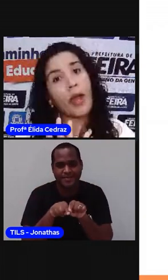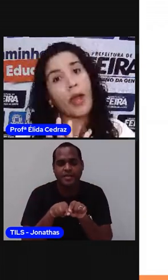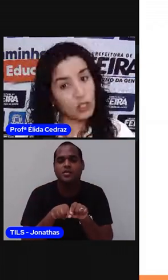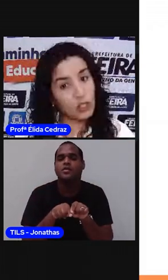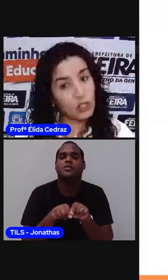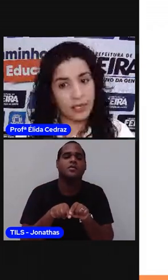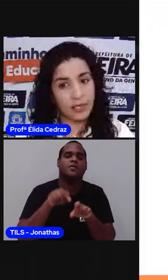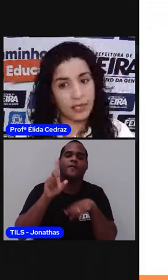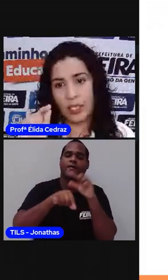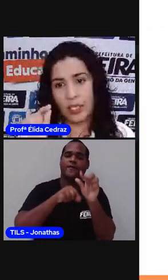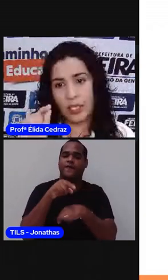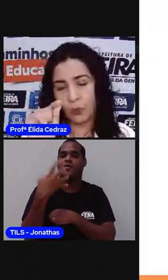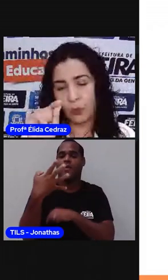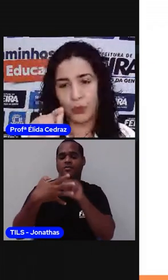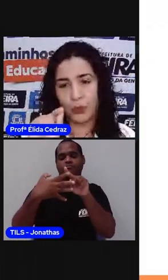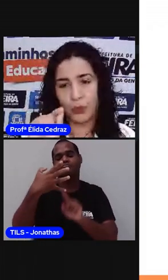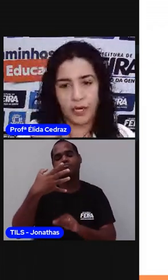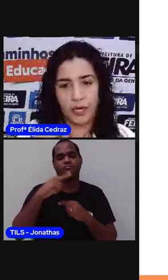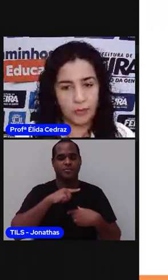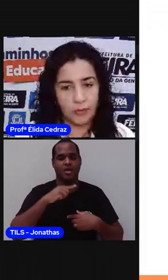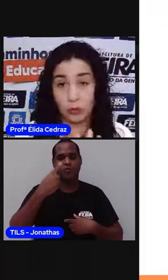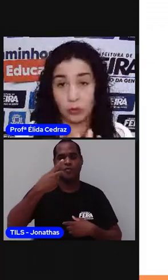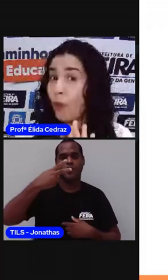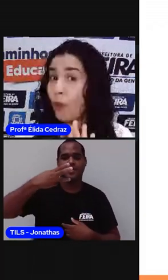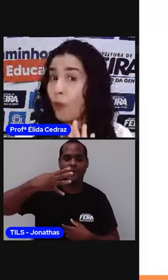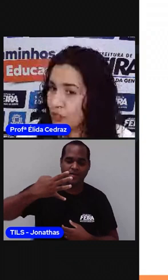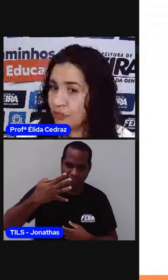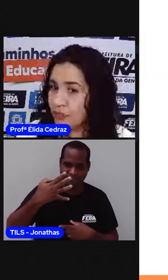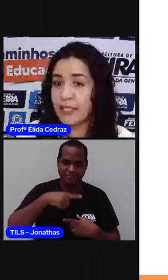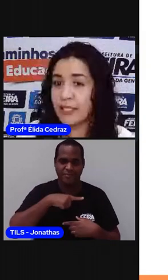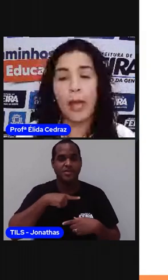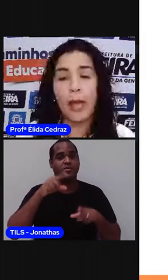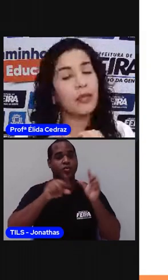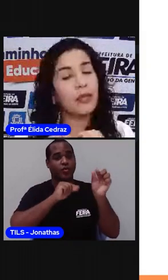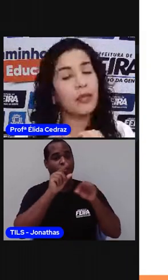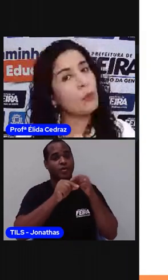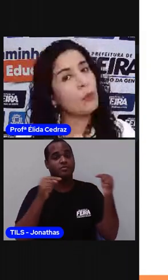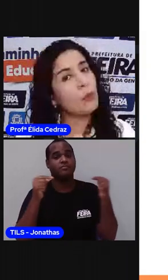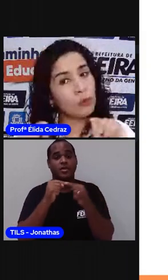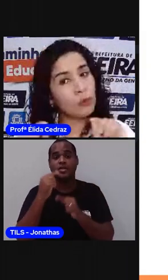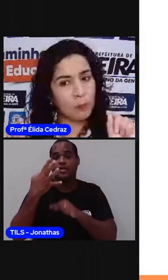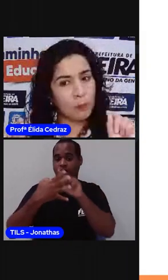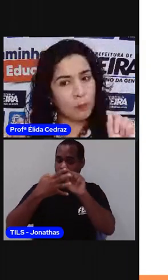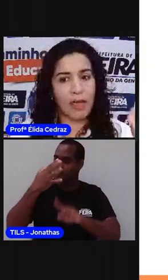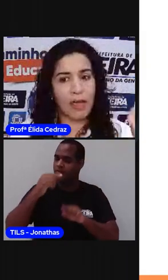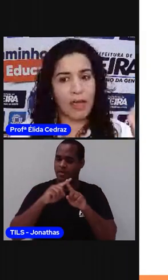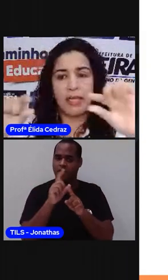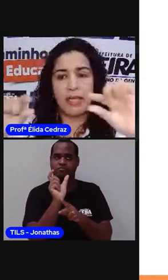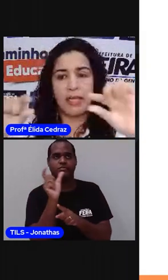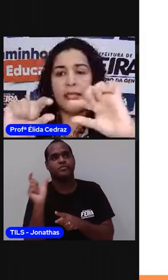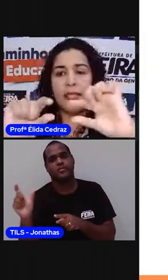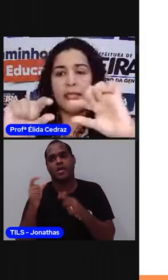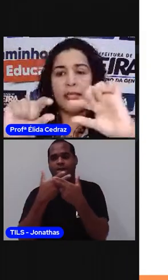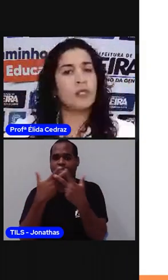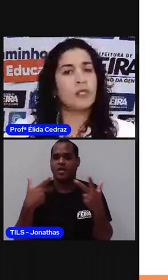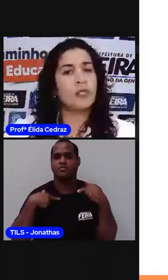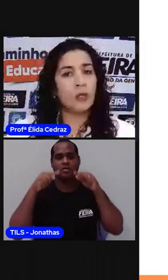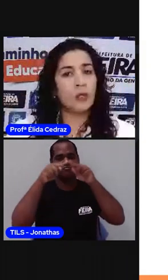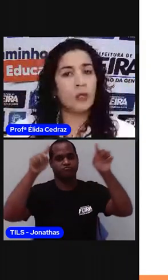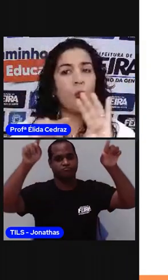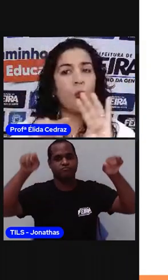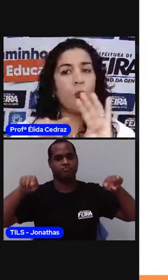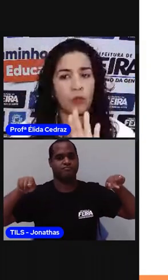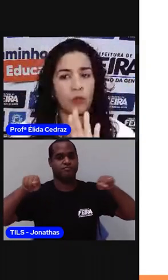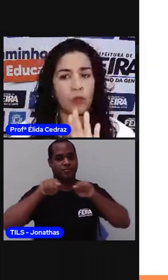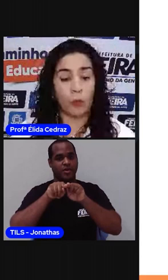ter quatro adivinhas ali, Um, dois, três e quatro. Quatro adivinhas. E o banco de palavras tem um retângulozinho